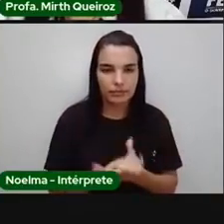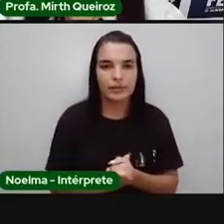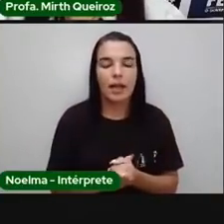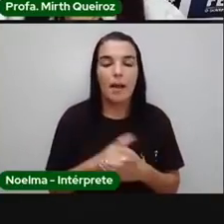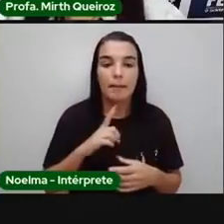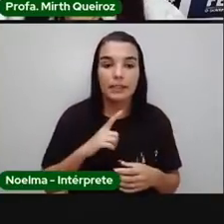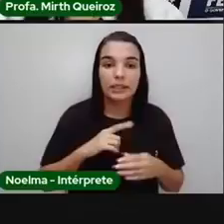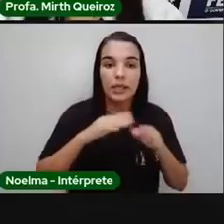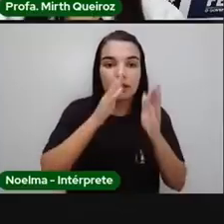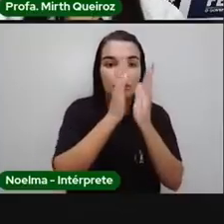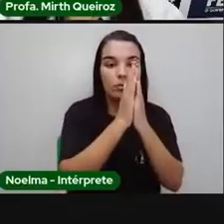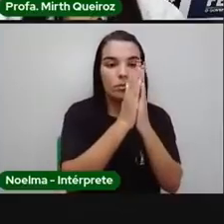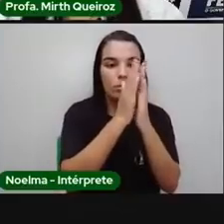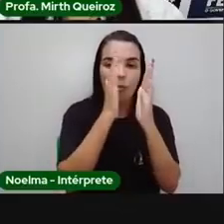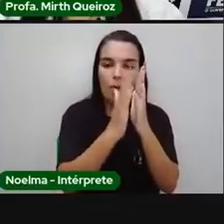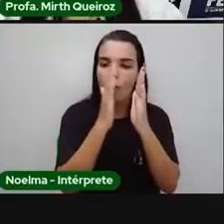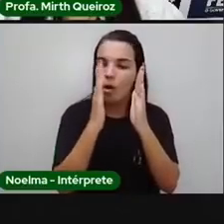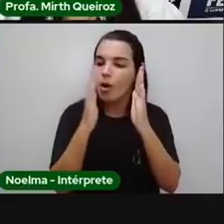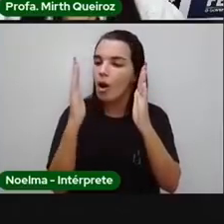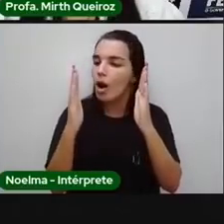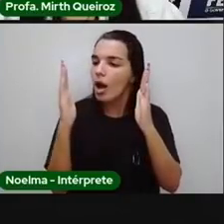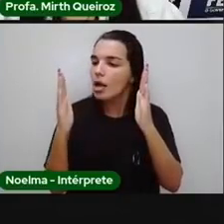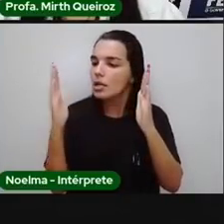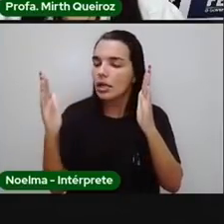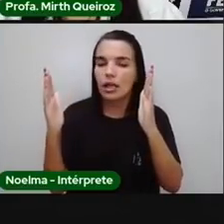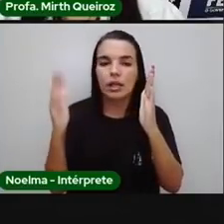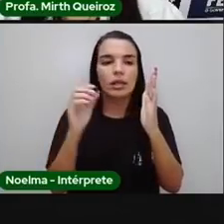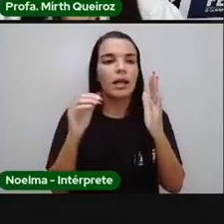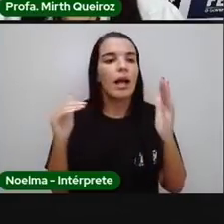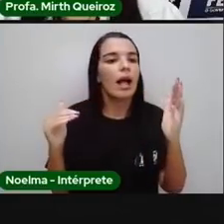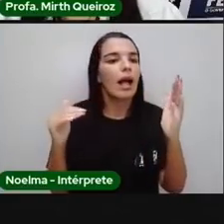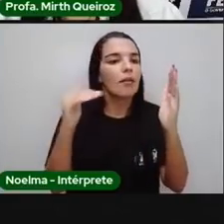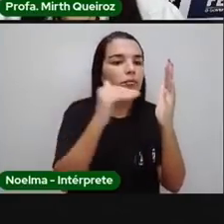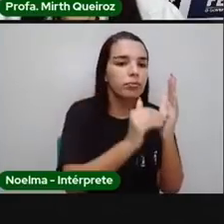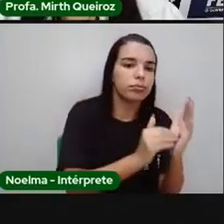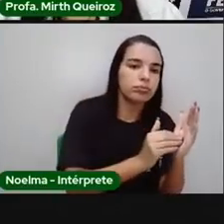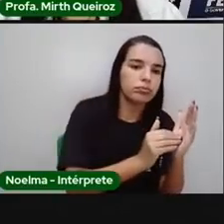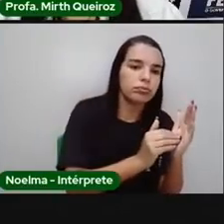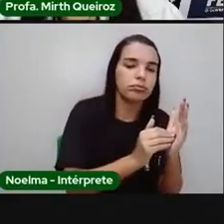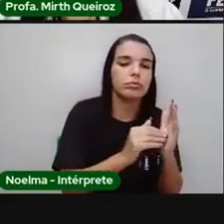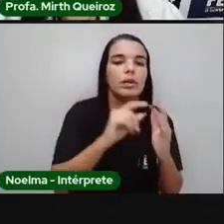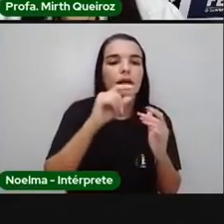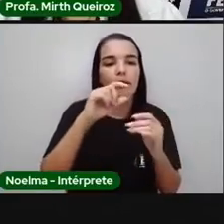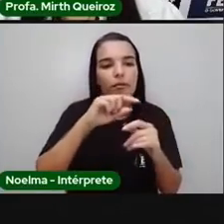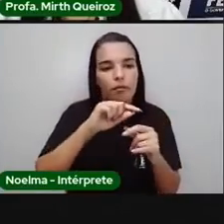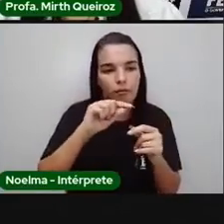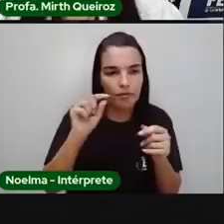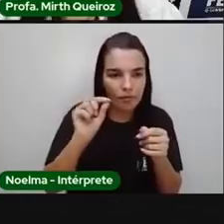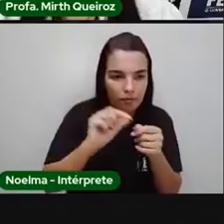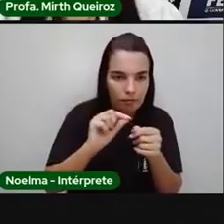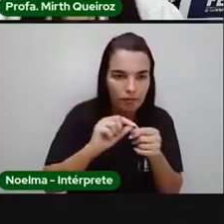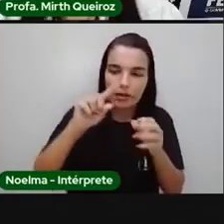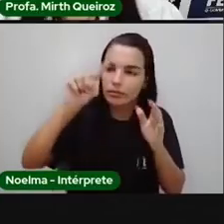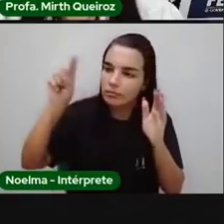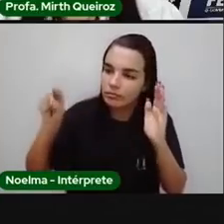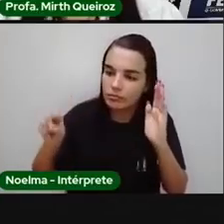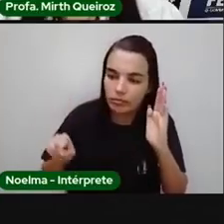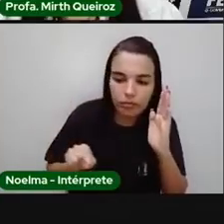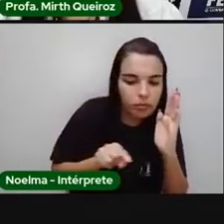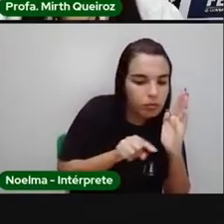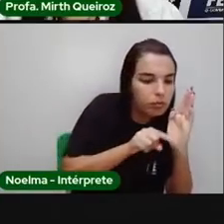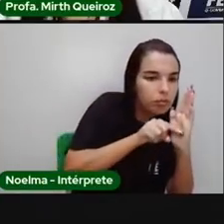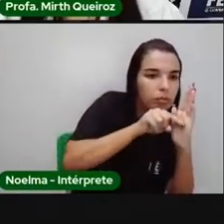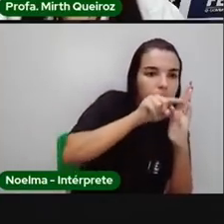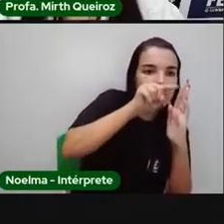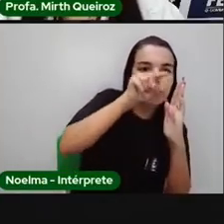sequência, ó. Um vai comendo o outro, até que o urso da cadeia alimentar morre e vai ceder com o